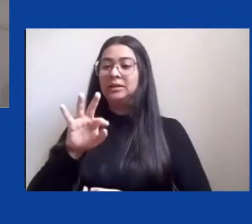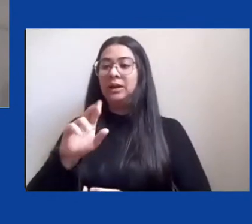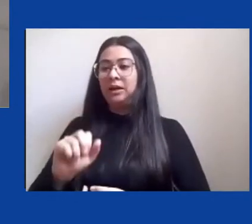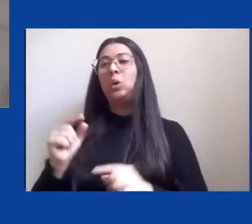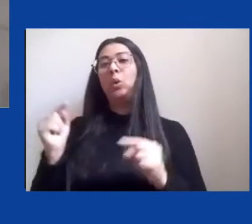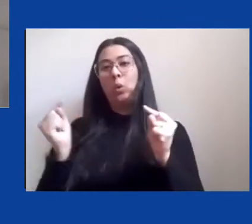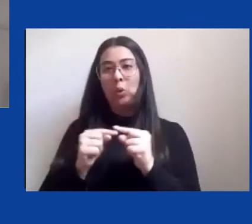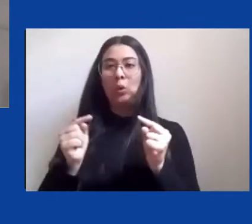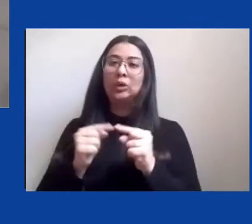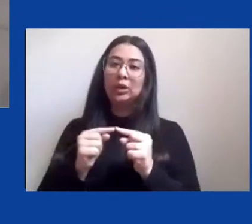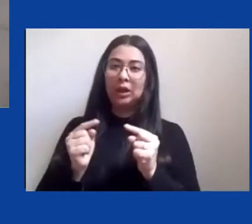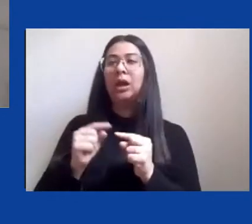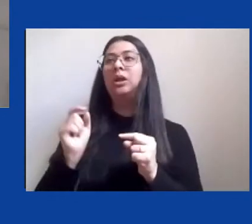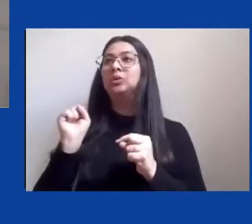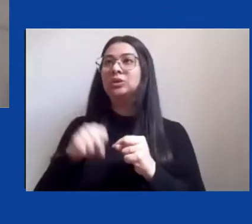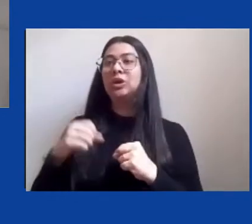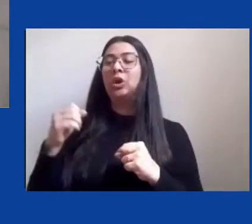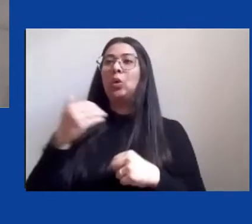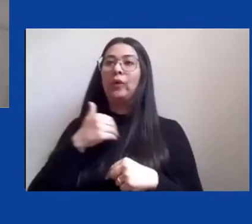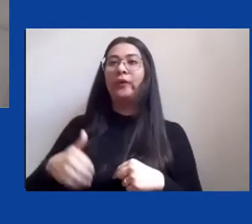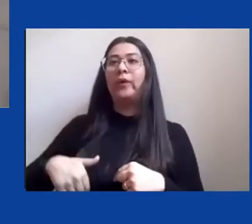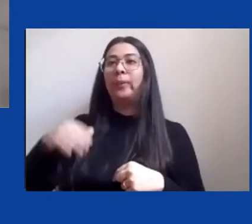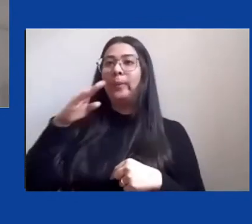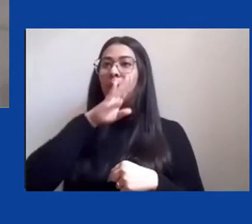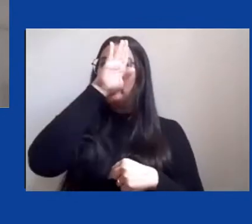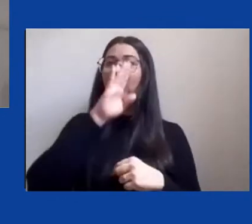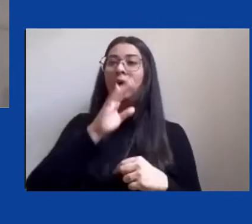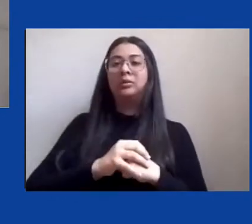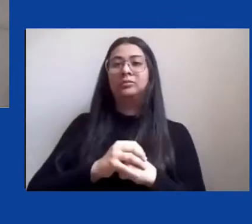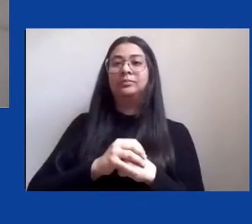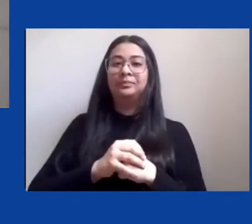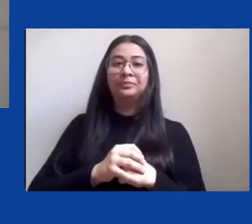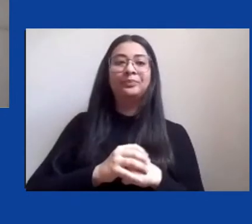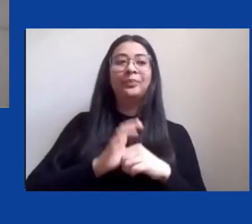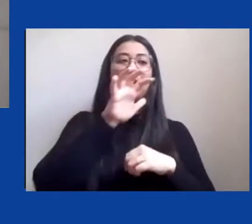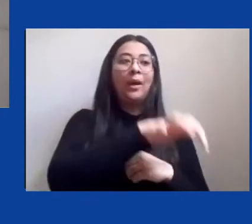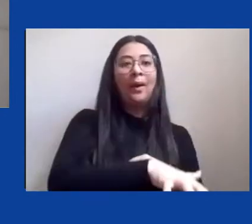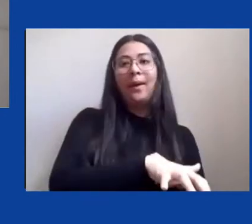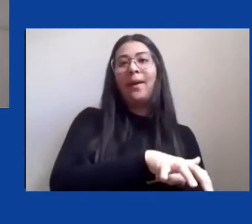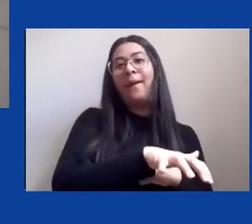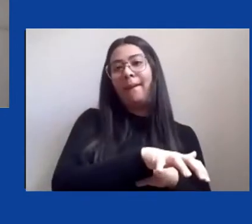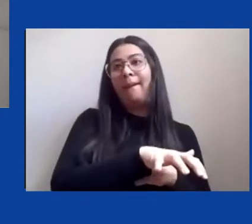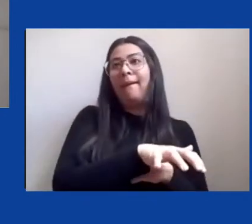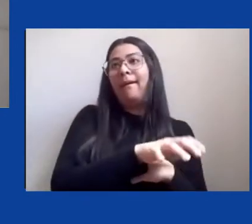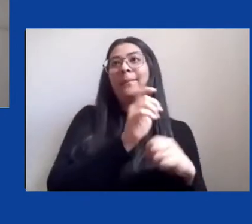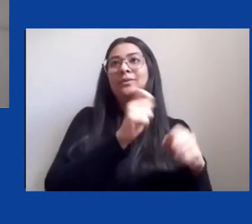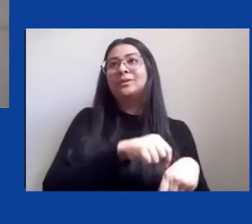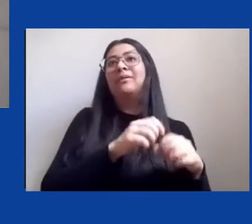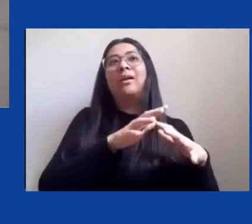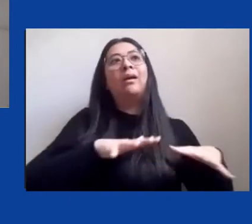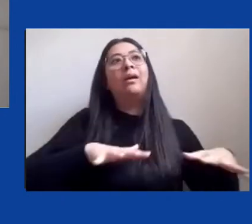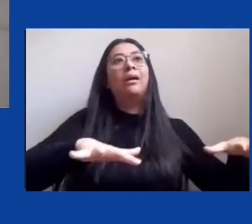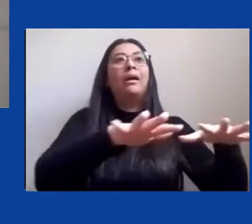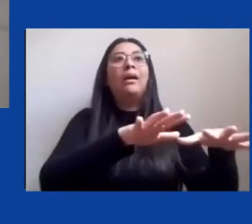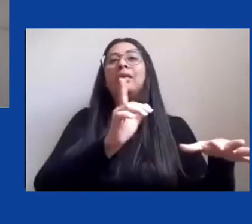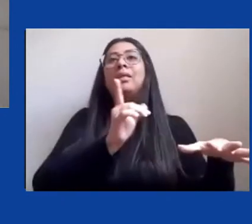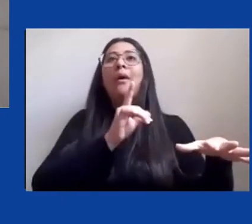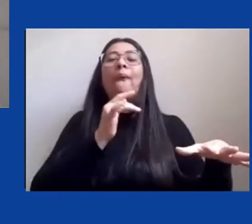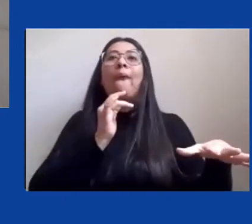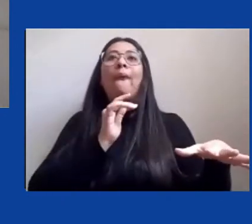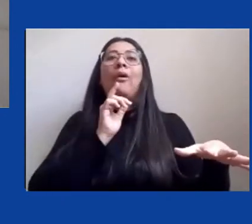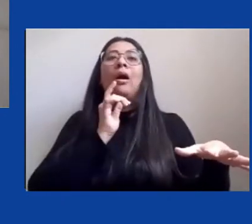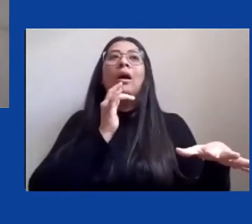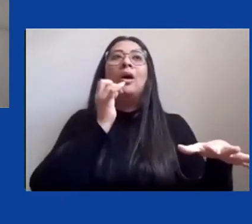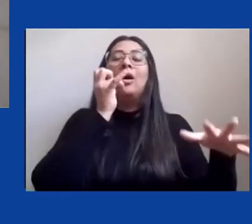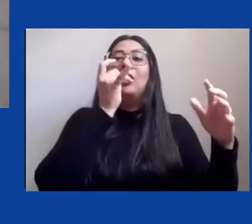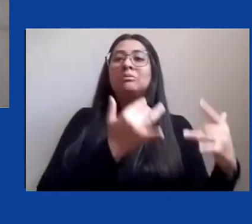indígenas não tinham sido amplamente consultados para que fosse levada água potável para eles nesse momento de pandemia que era um